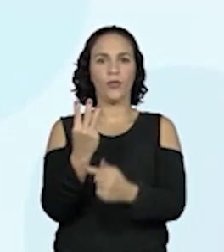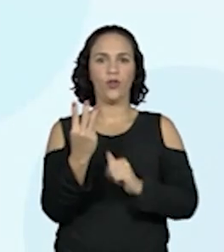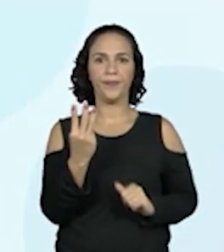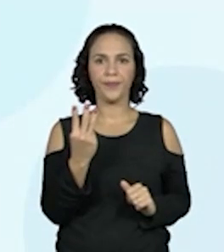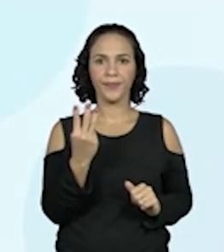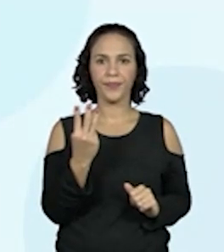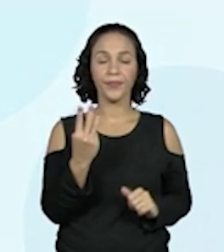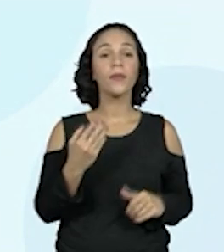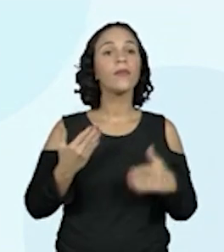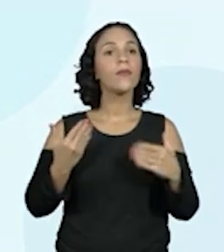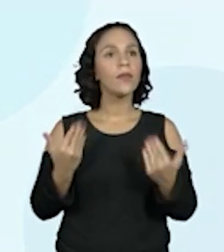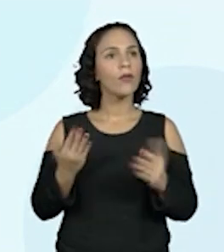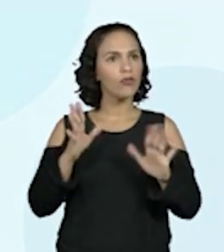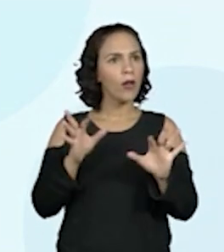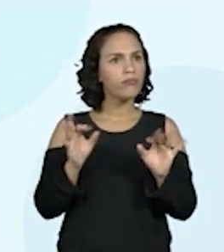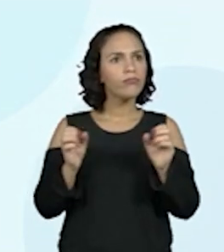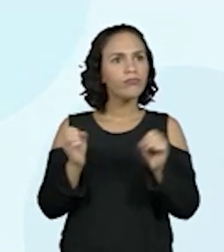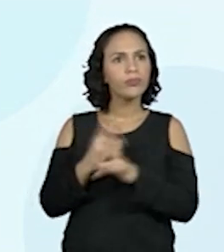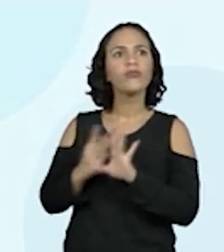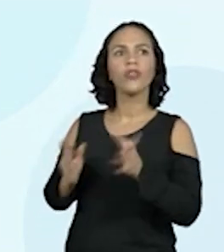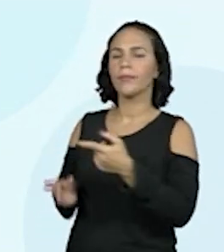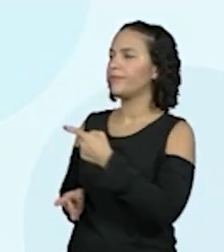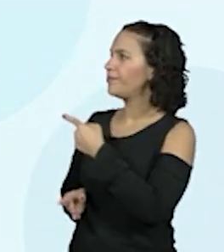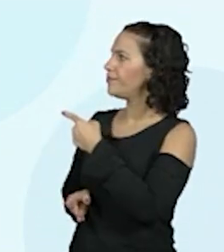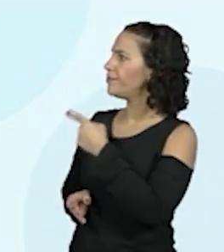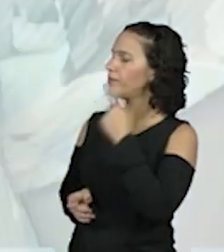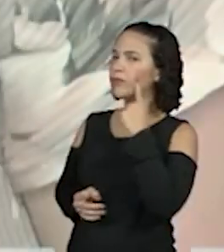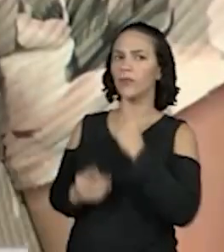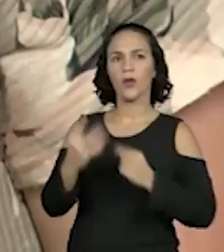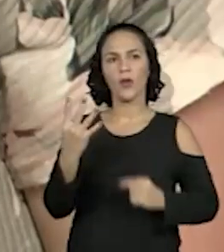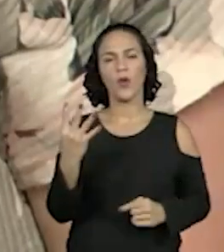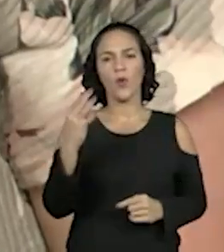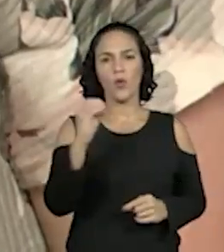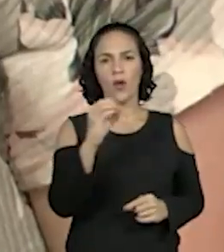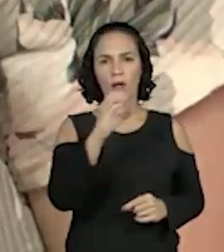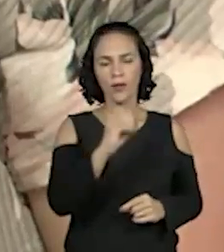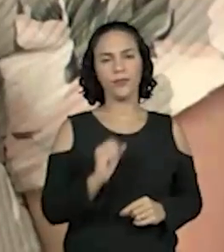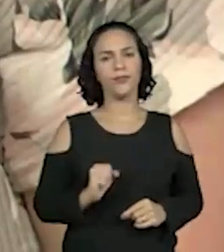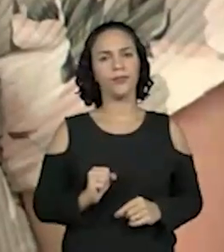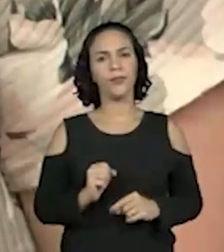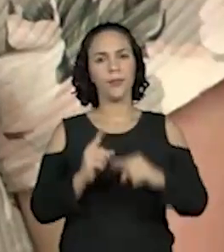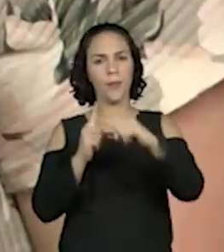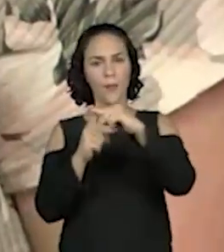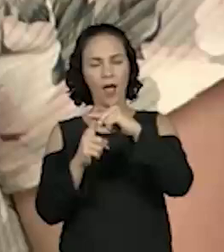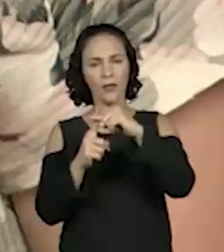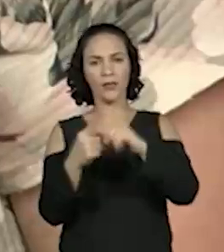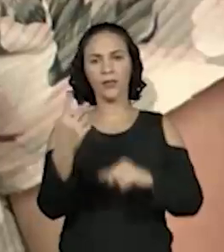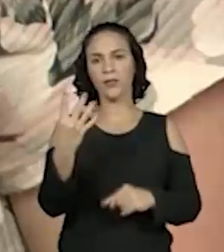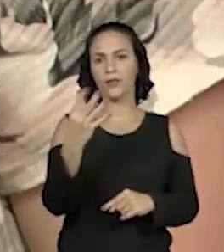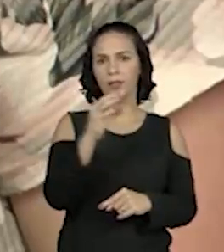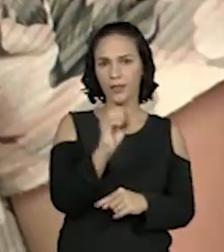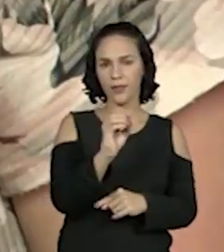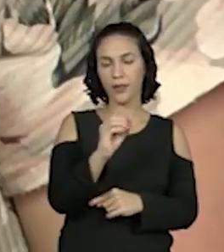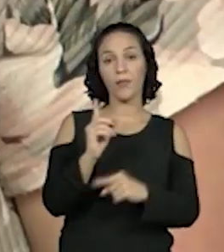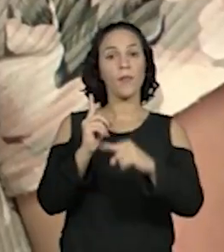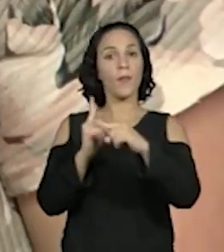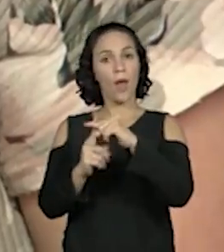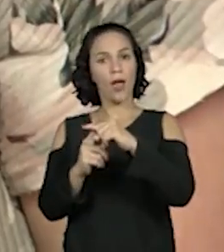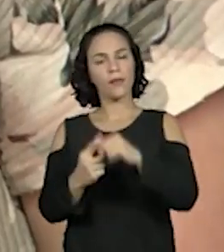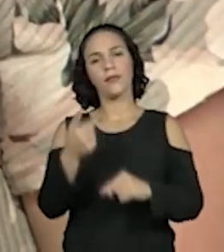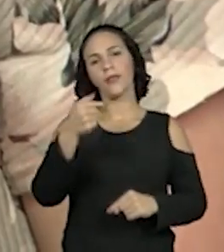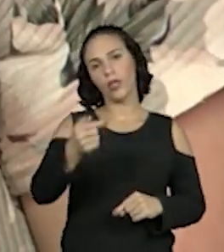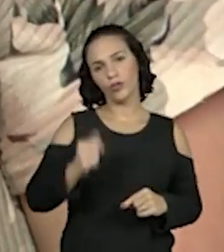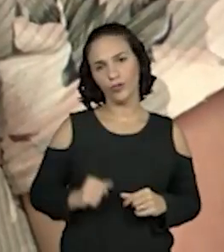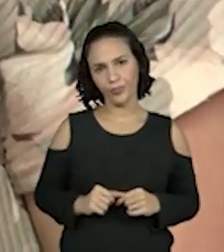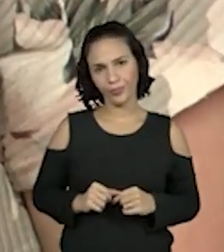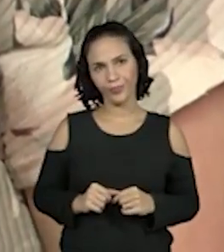A Profran já montou o número? Já montei. Vou pedir para o oráculo mostrar, porque aí a gente pega o número, ó. Então,